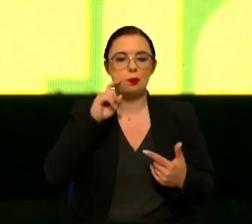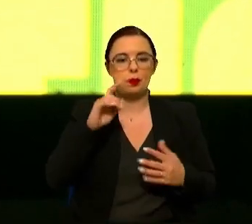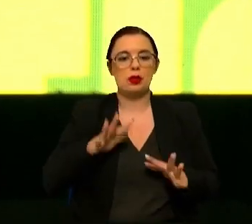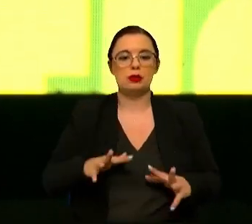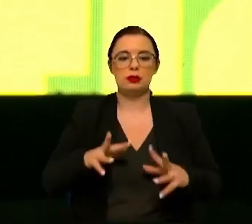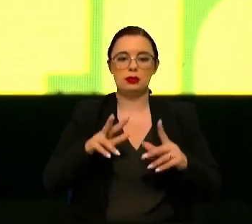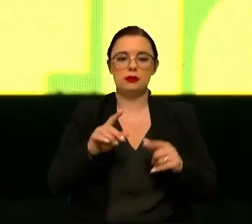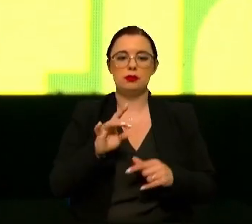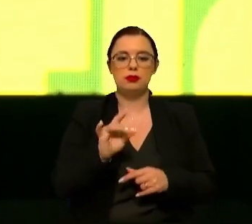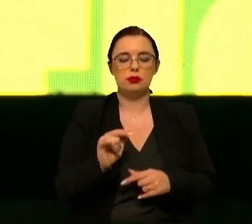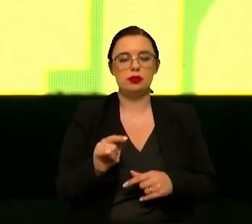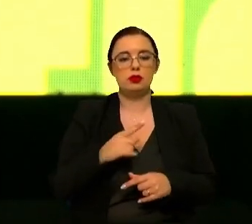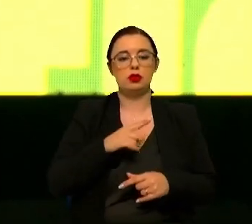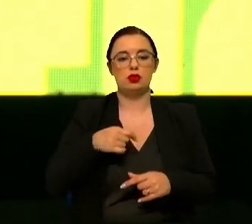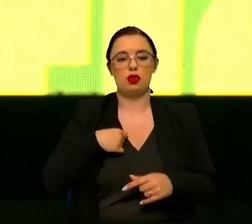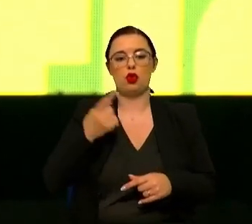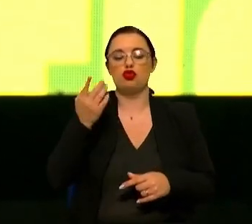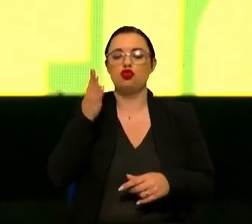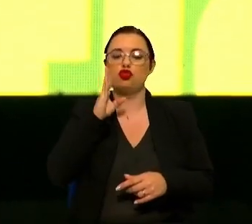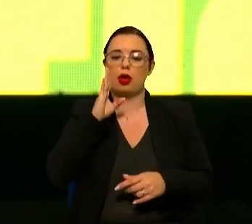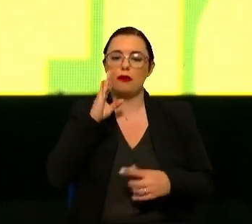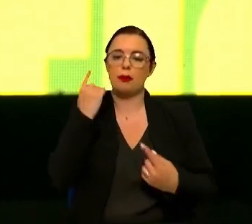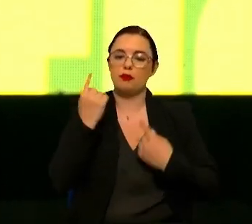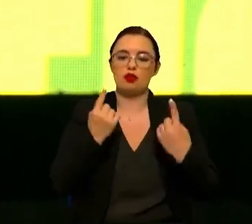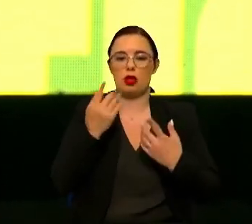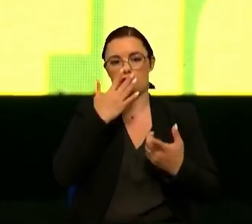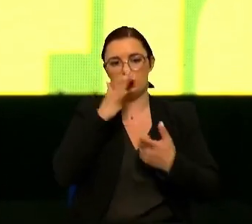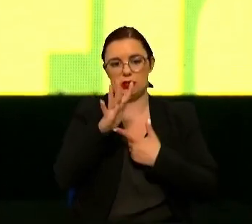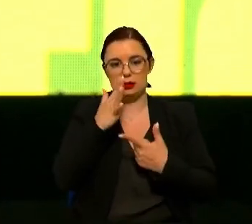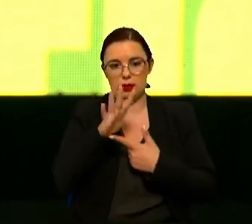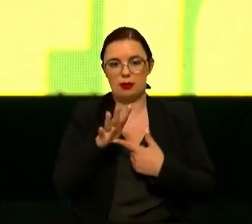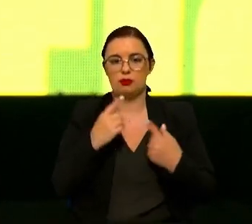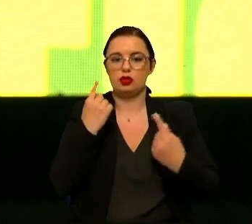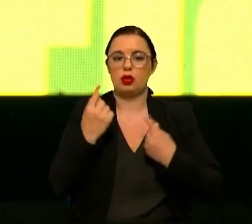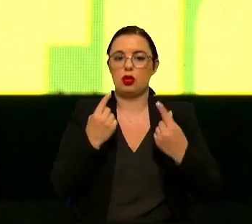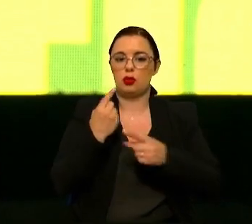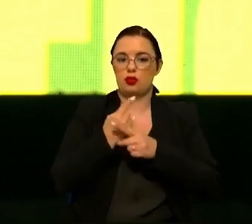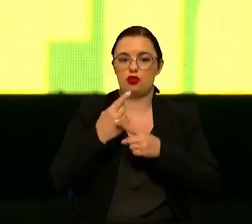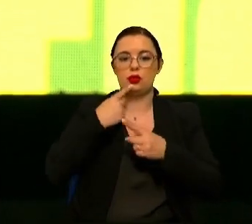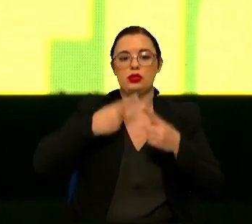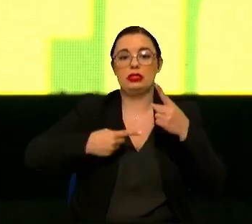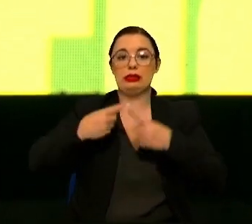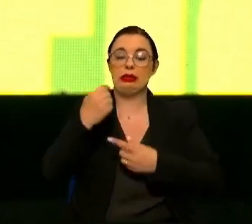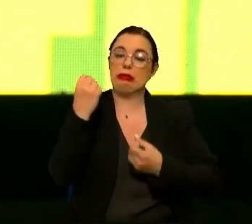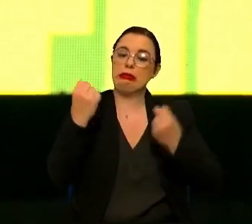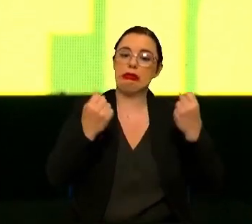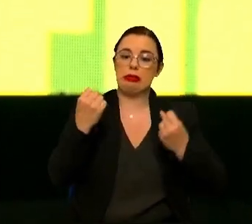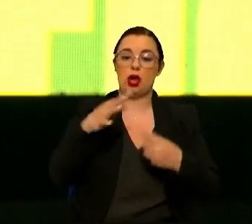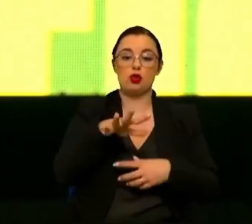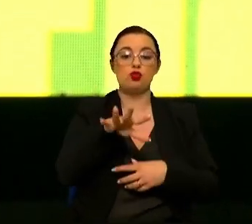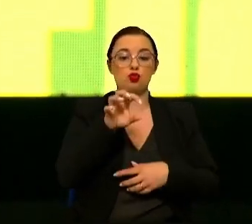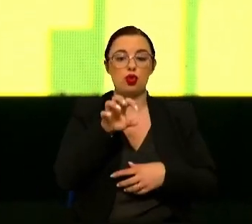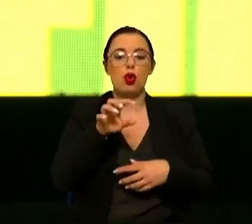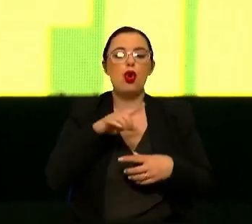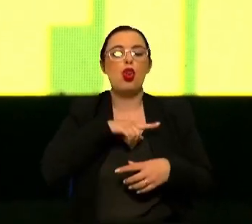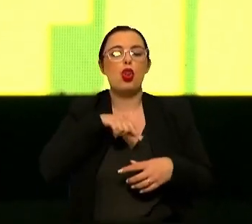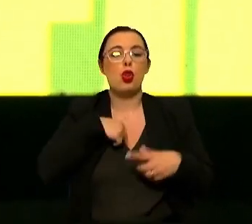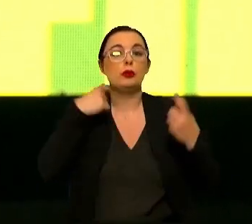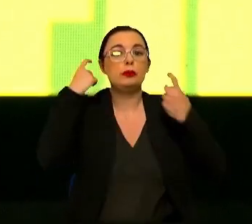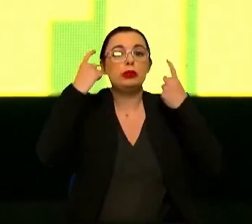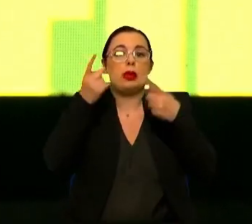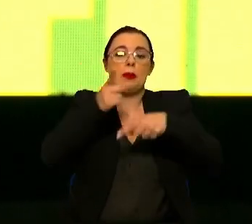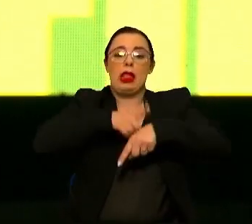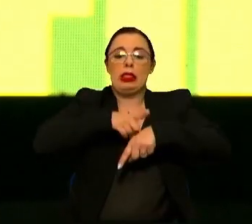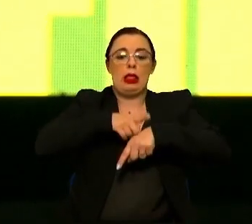desenvolvimento regional, nós vimos ali alguns exemplos de algumas coisas estranhas que os carros detectam, mas pensamos que é uma questão de tempo.